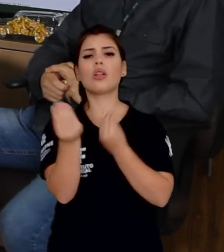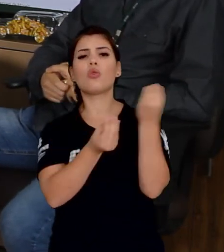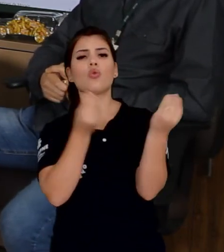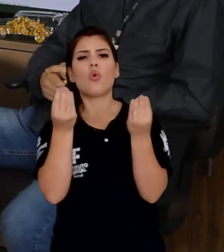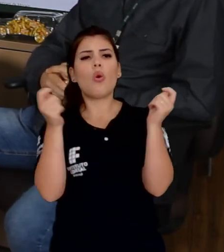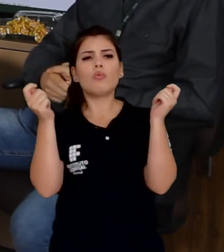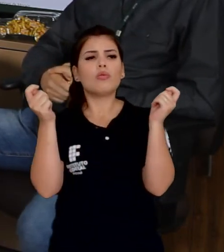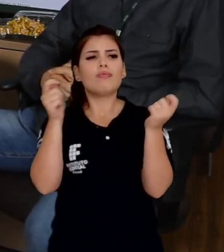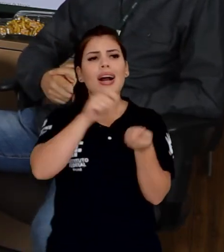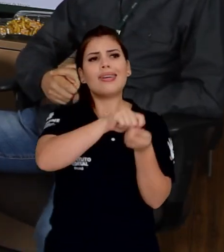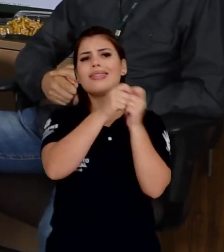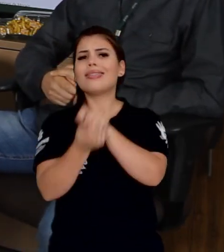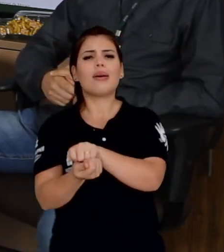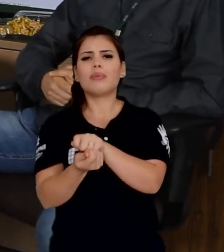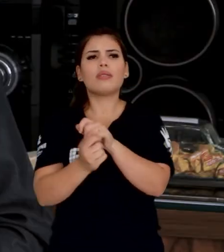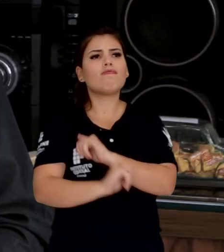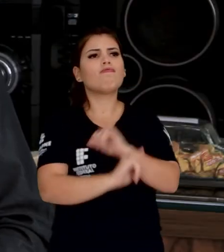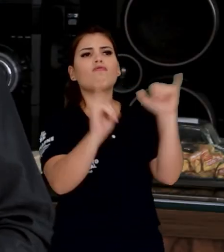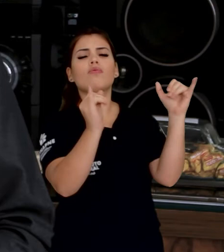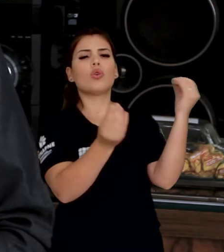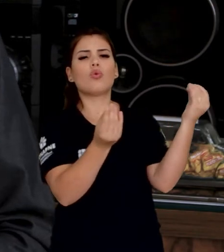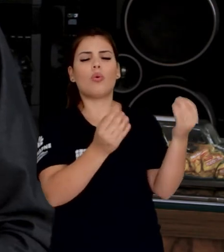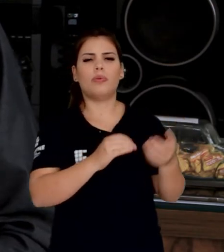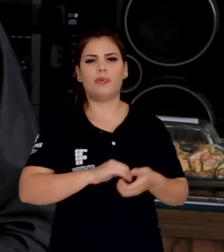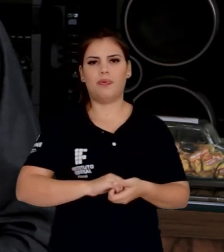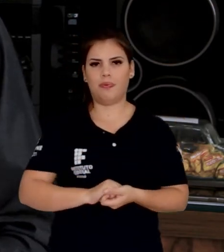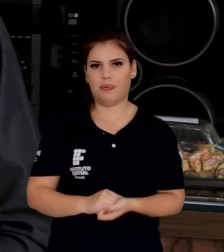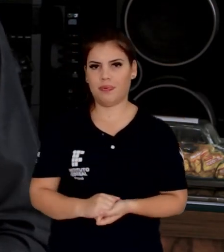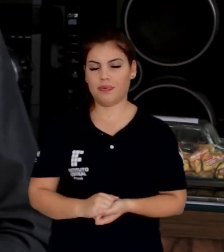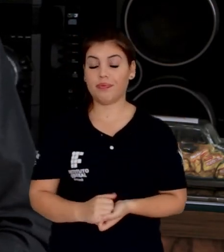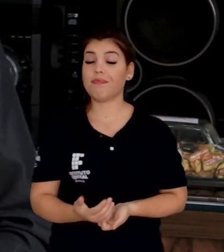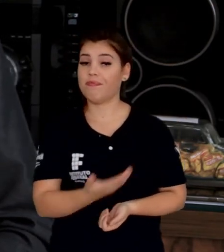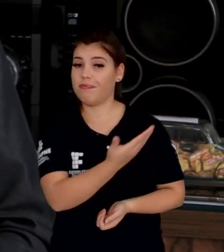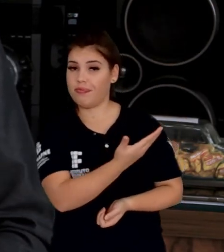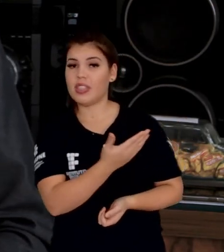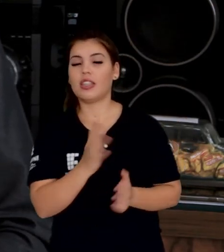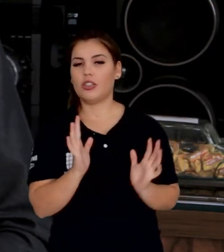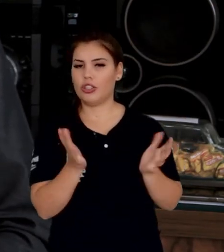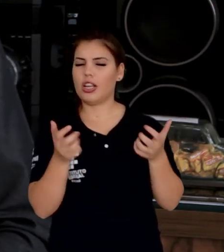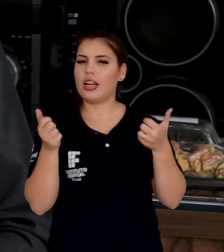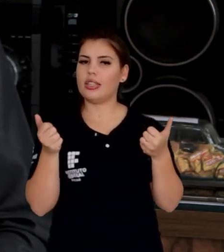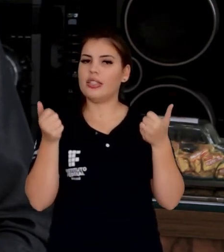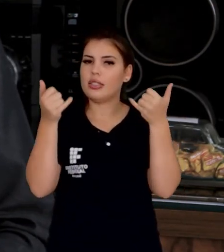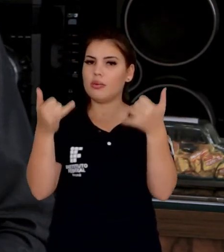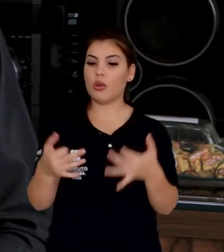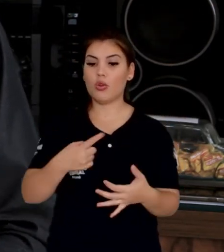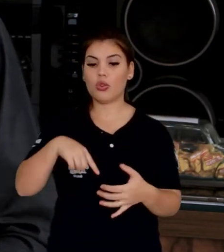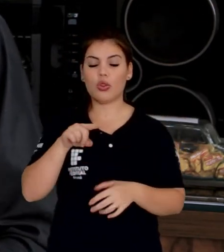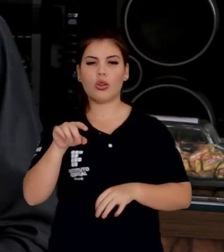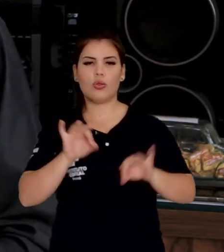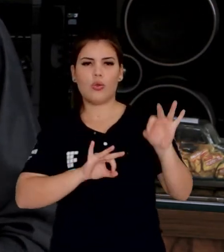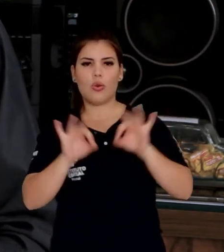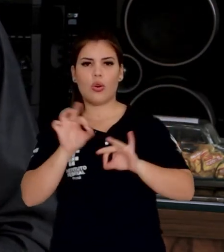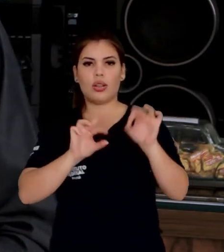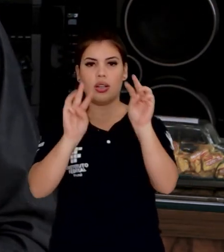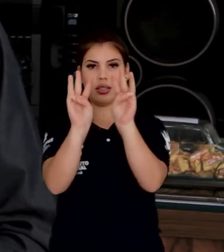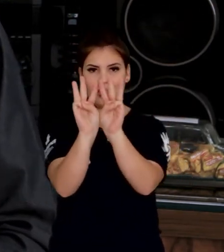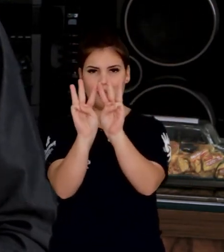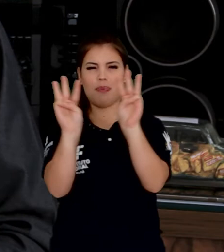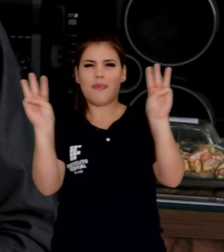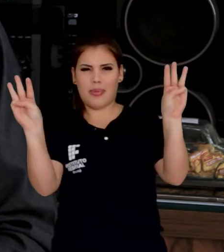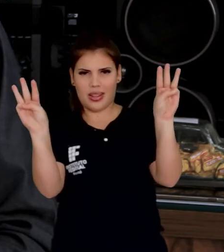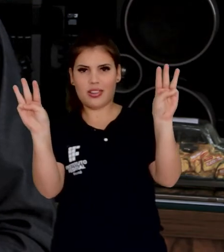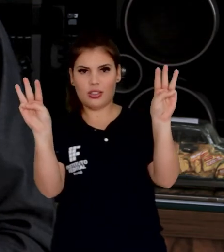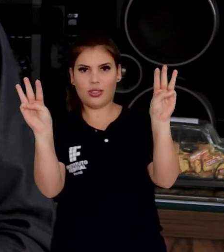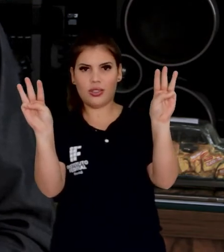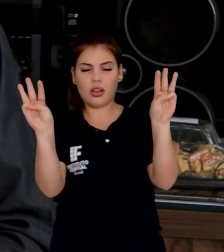a respeito desse processo de adequação? Como o Anivaldo acabou de comentar, nós estamos produzindo uma página. Essa página vai ser